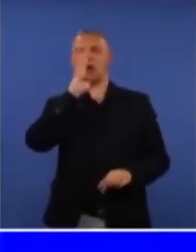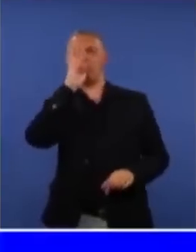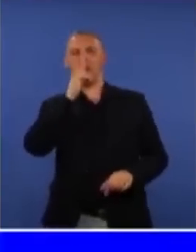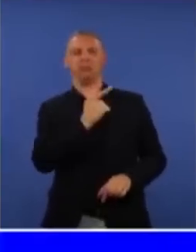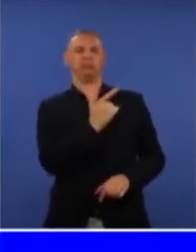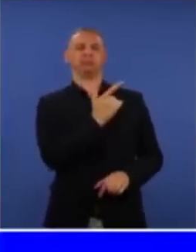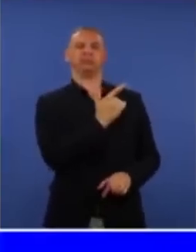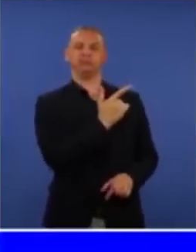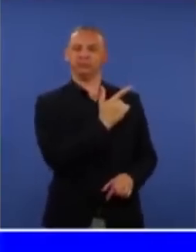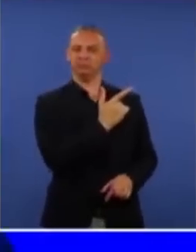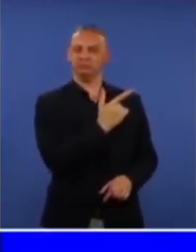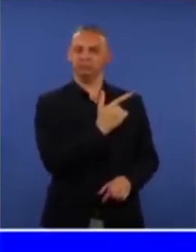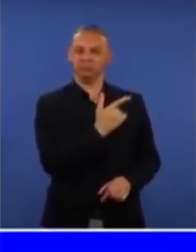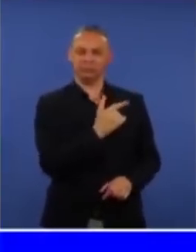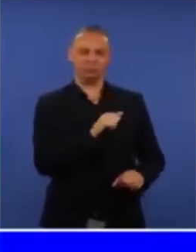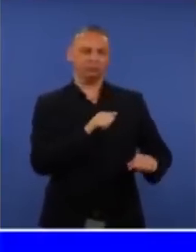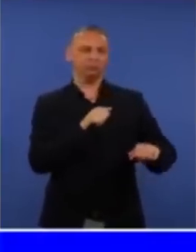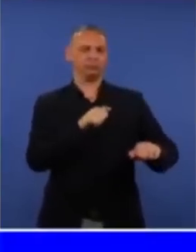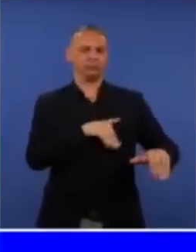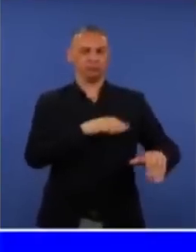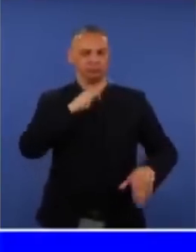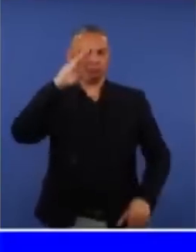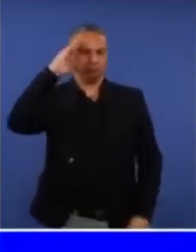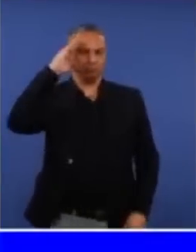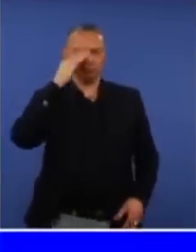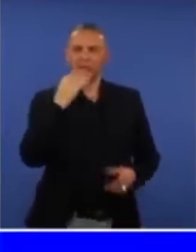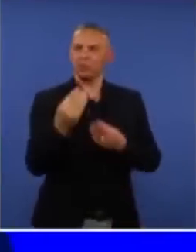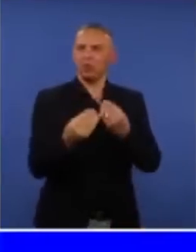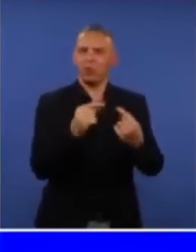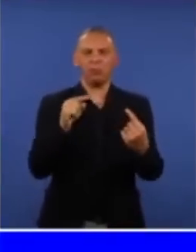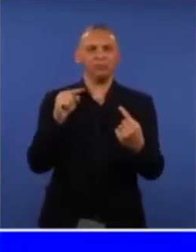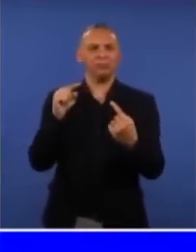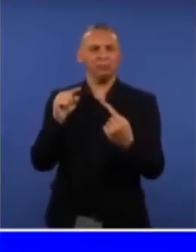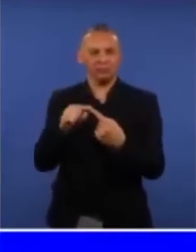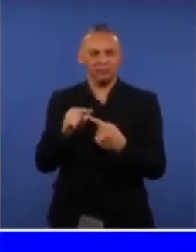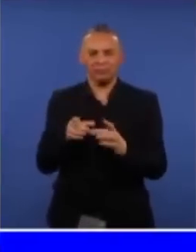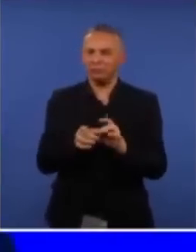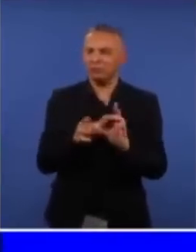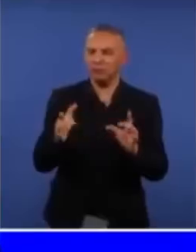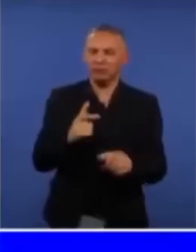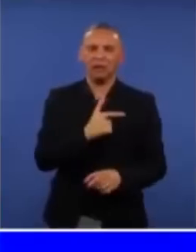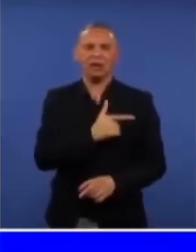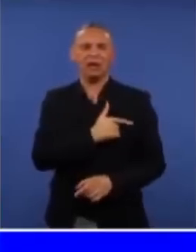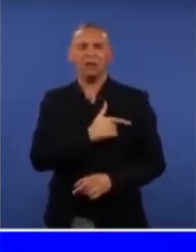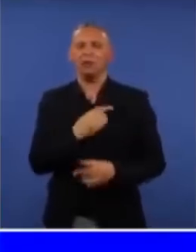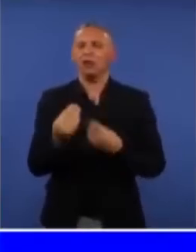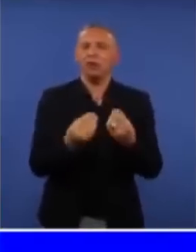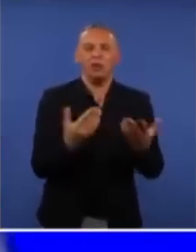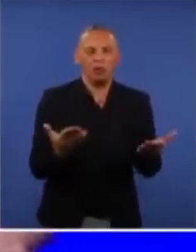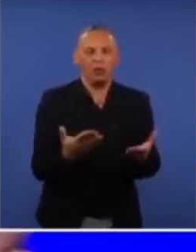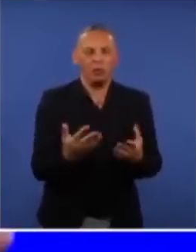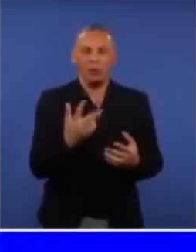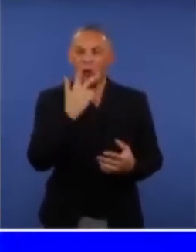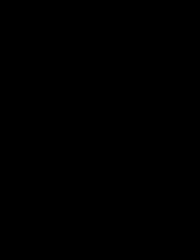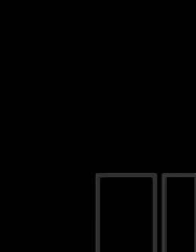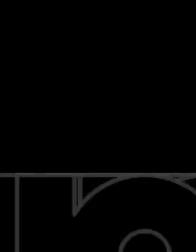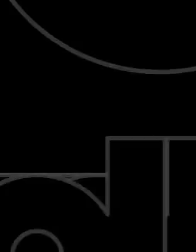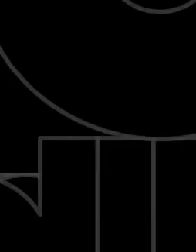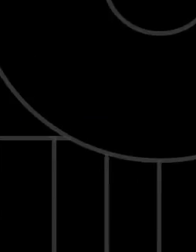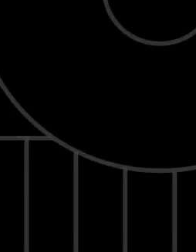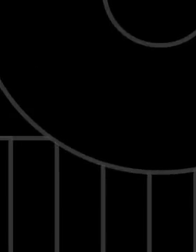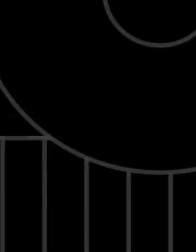do Exército no censureamento de armas e de munições, só presta para reforçar a milícia.